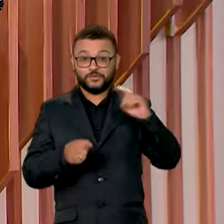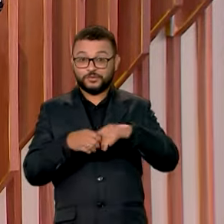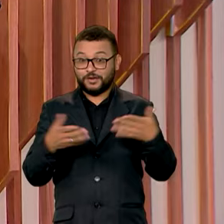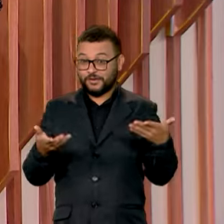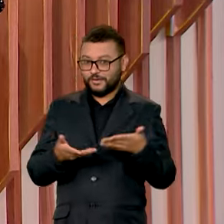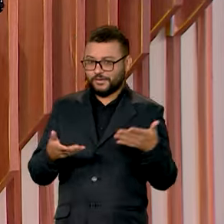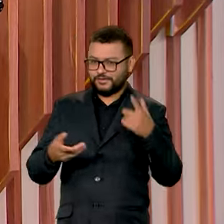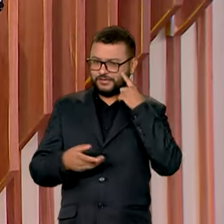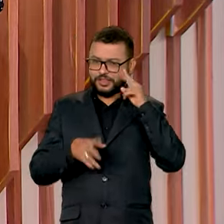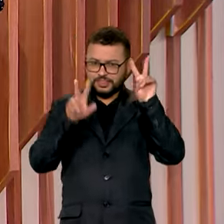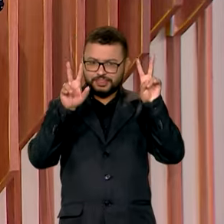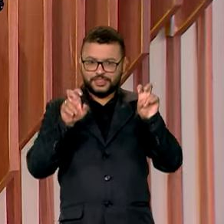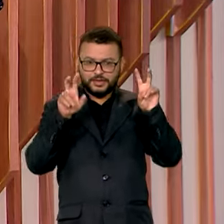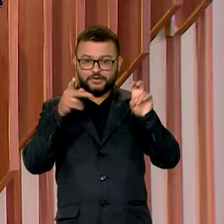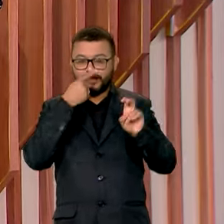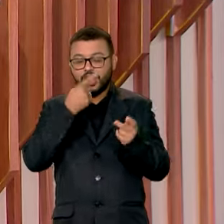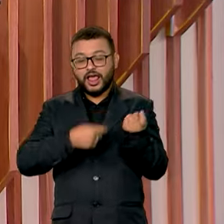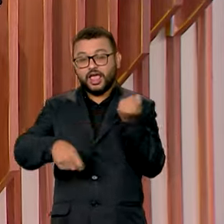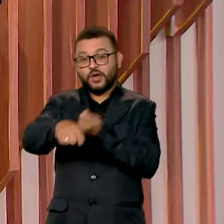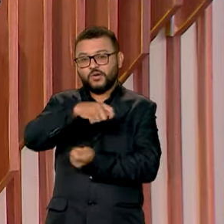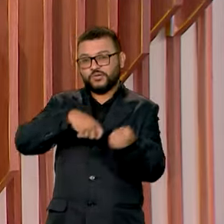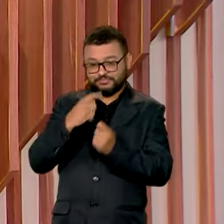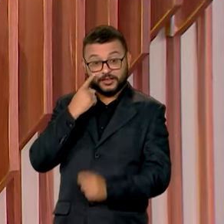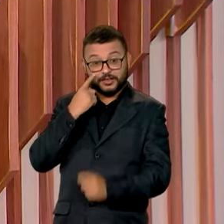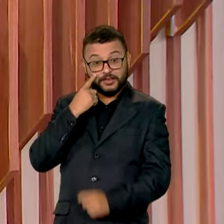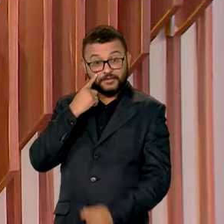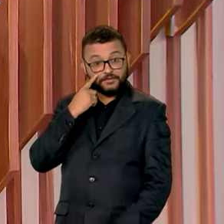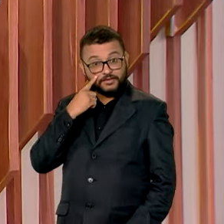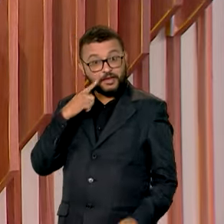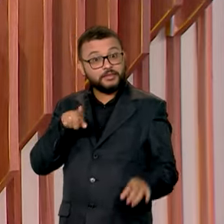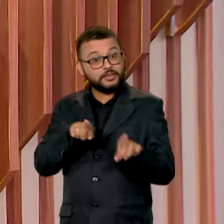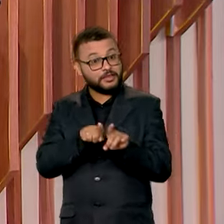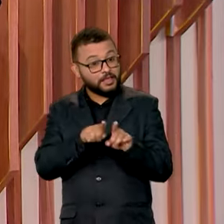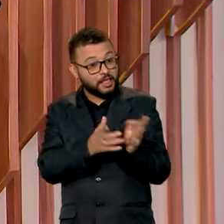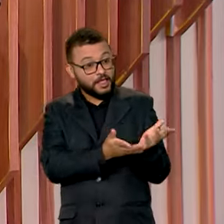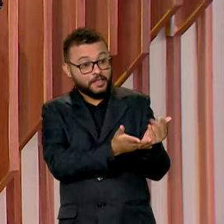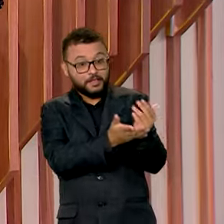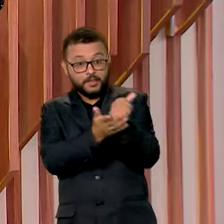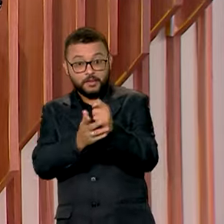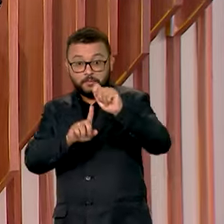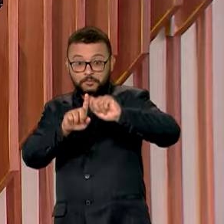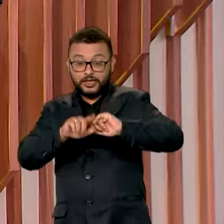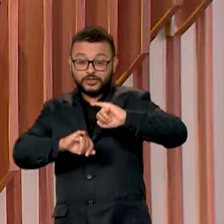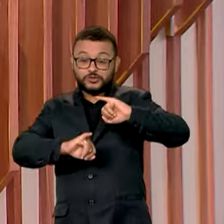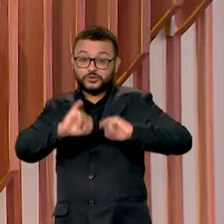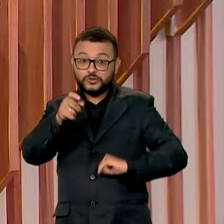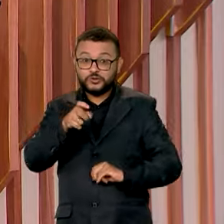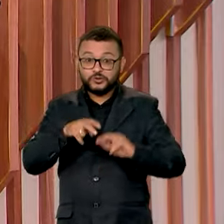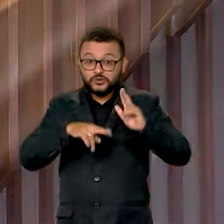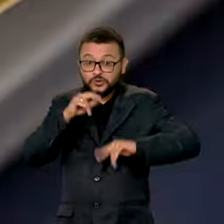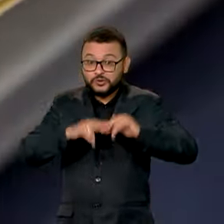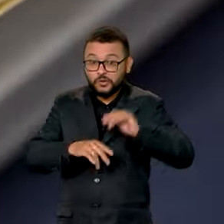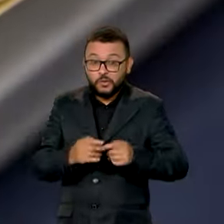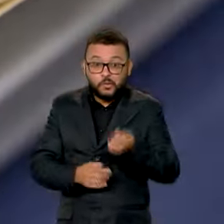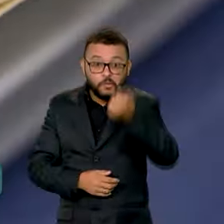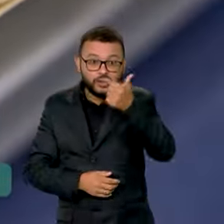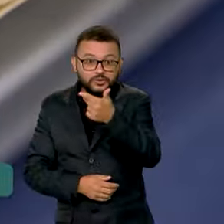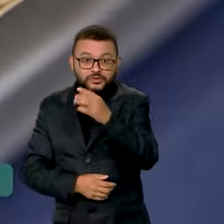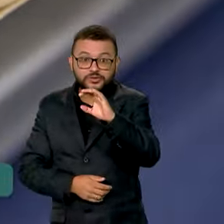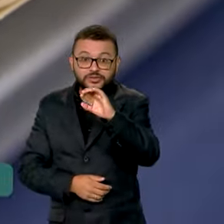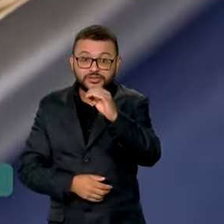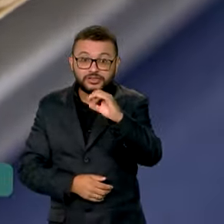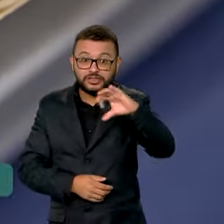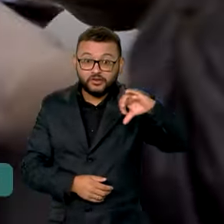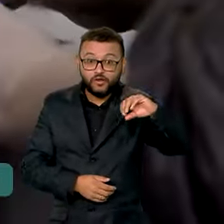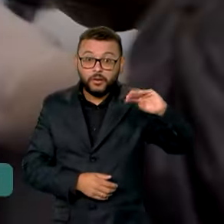aí a gente começa esse bloco falando de economia, que é a arrecadação em junho, chegou a quase 209 bilhões